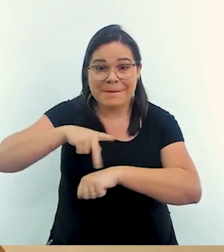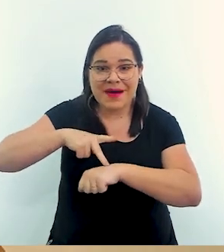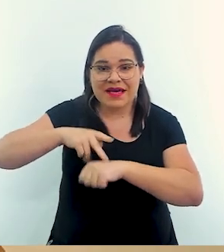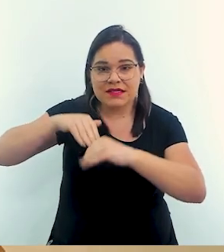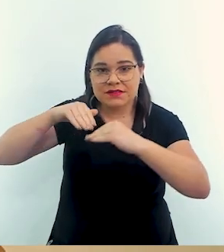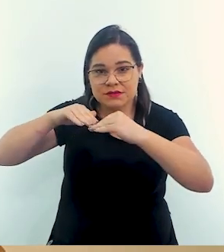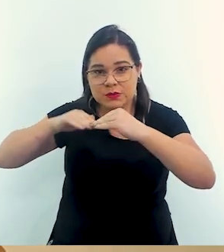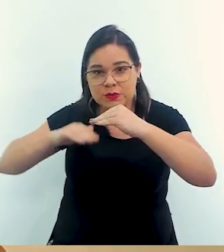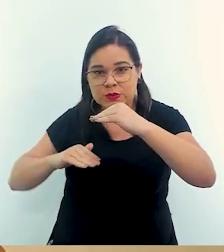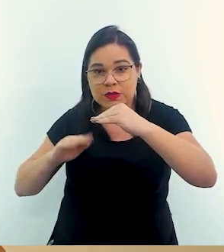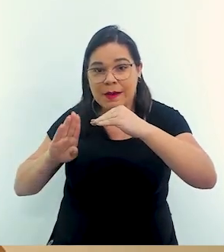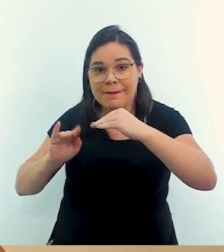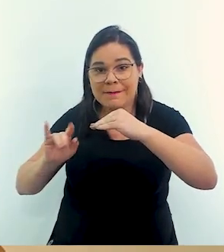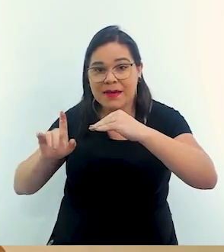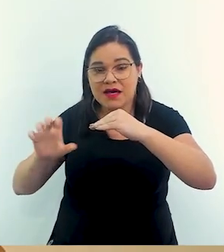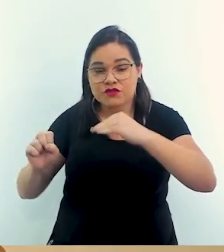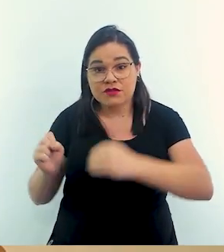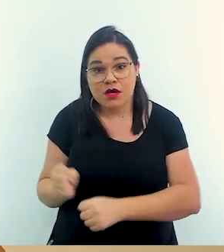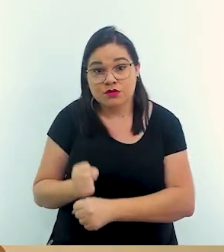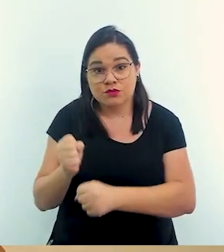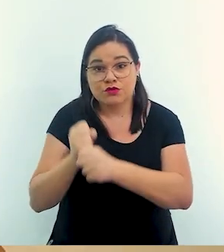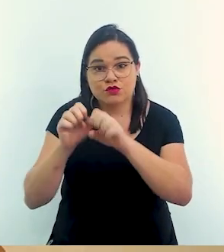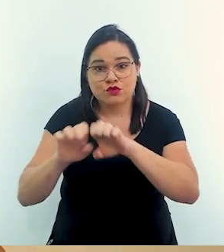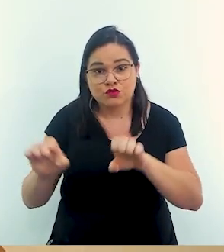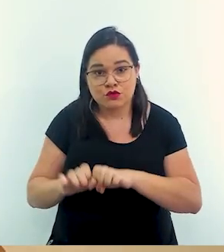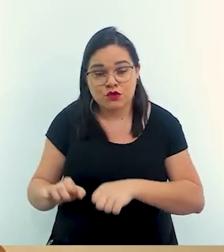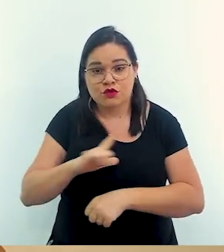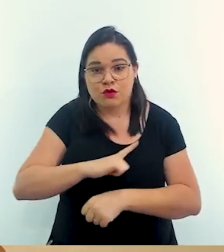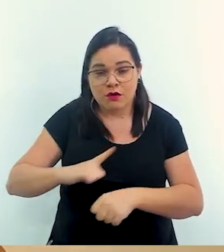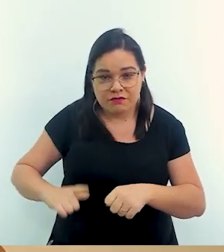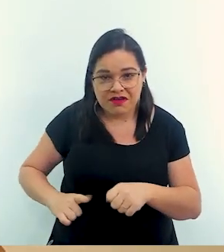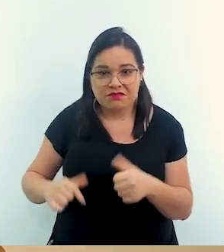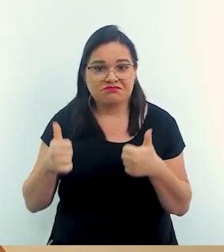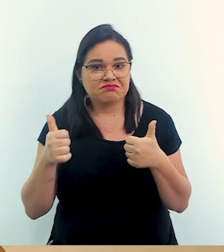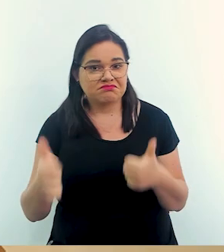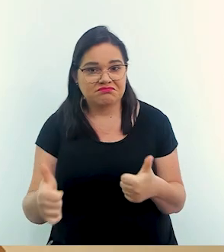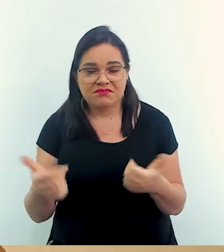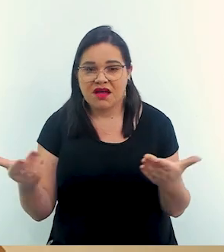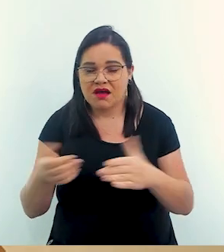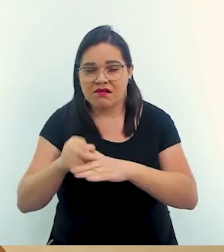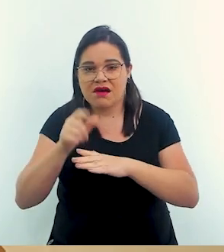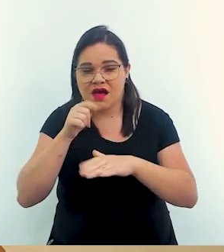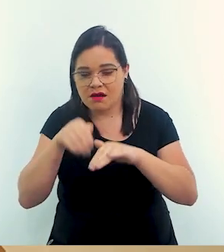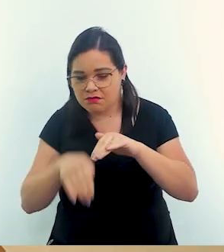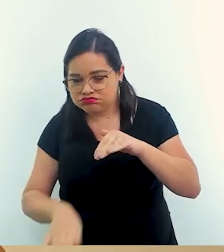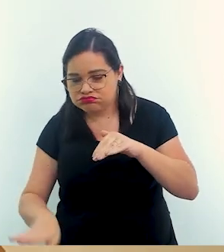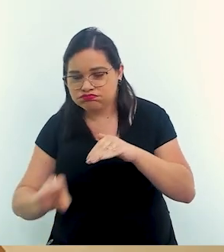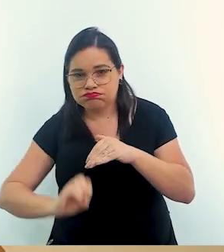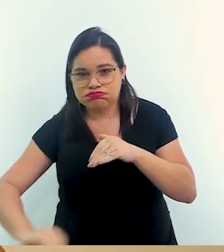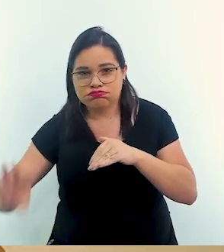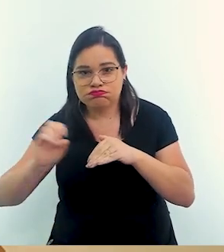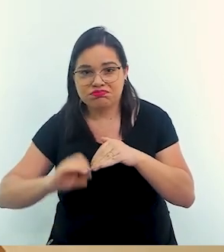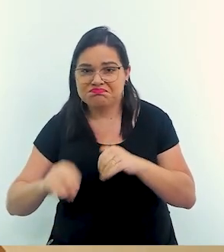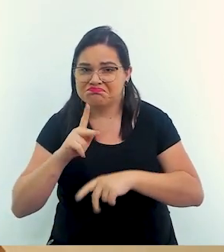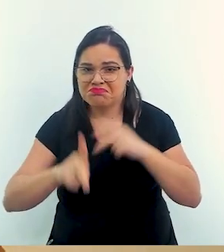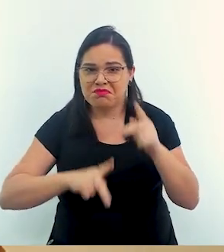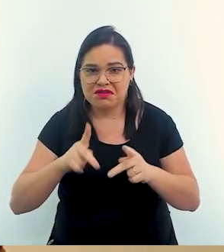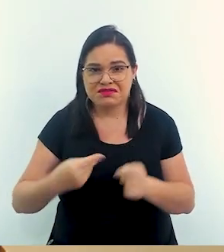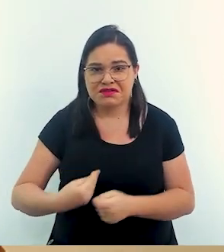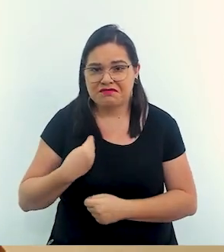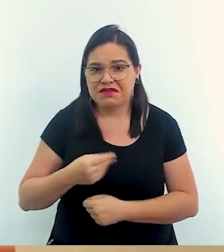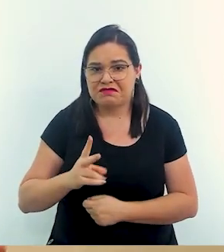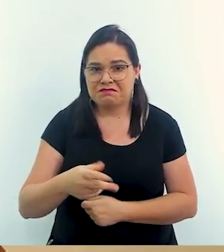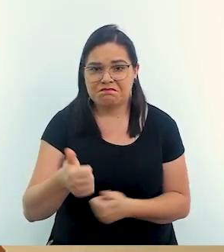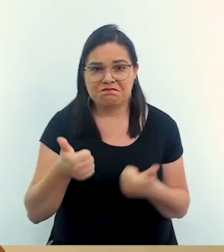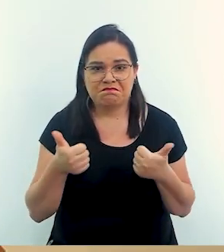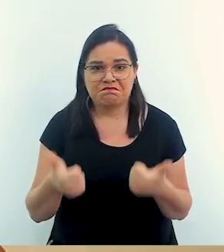costumava inundar, aonde as obras estruturantes do governo fizeram com que a população conseguisse viver